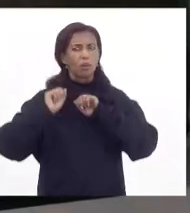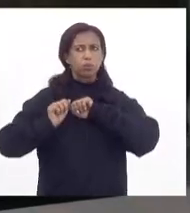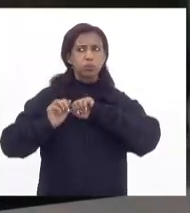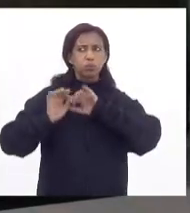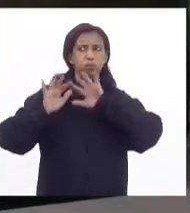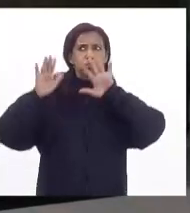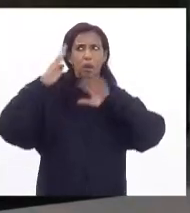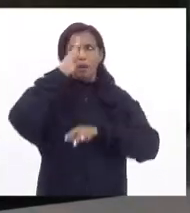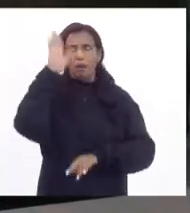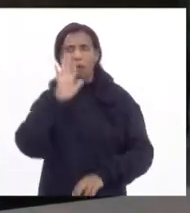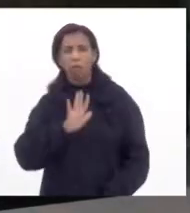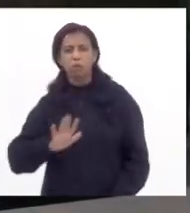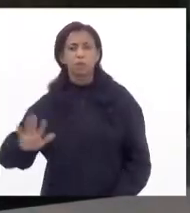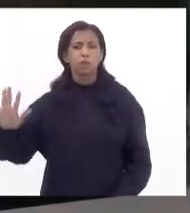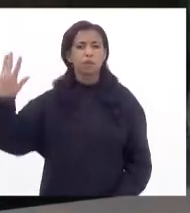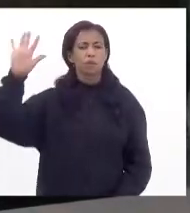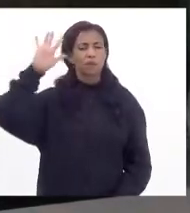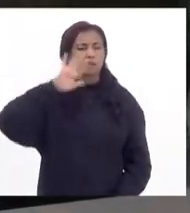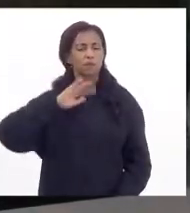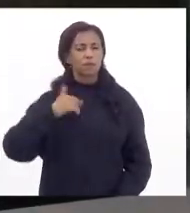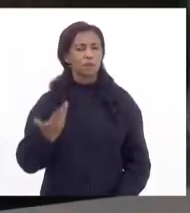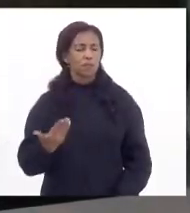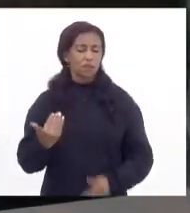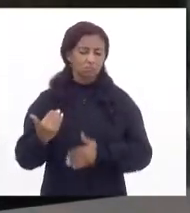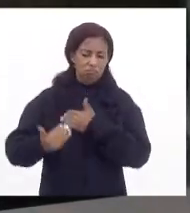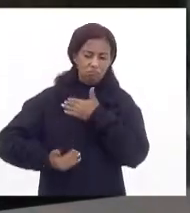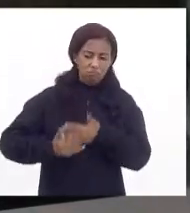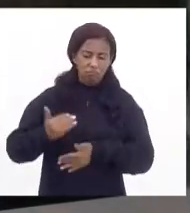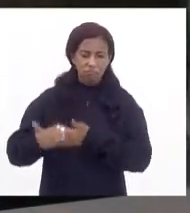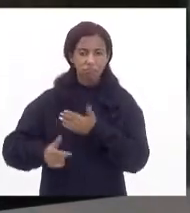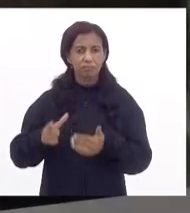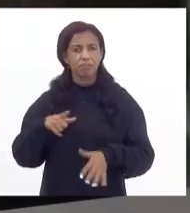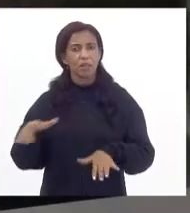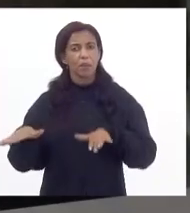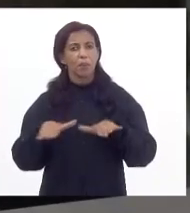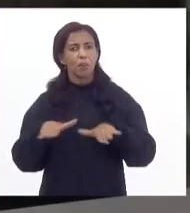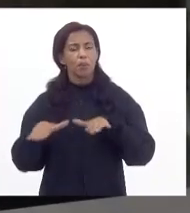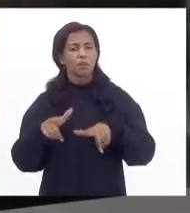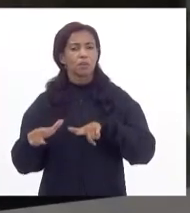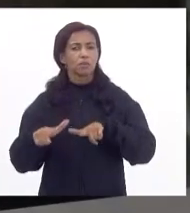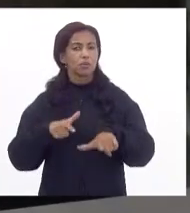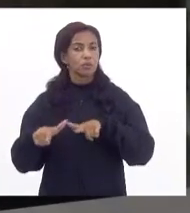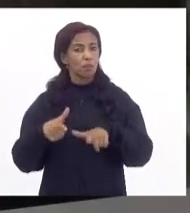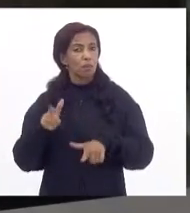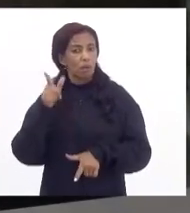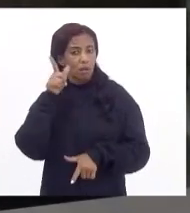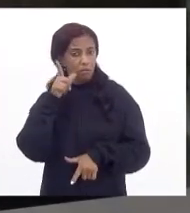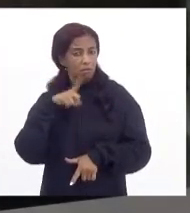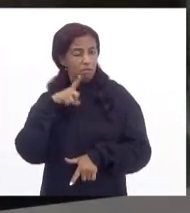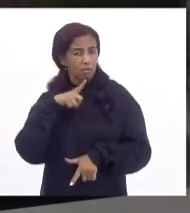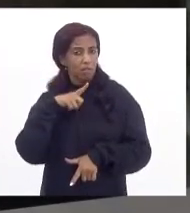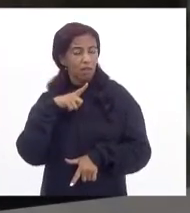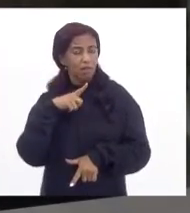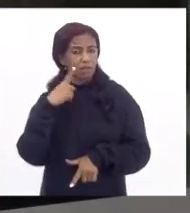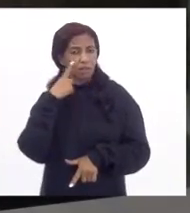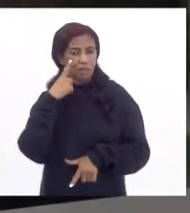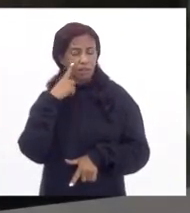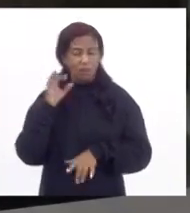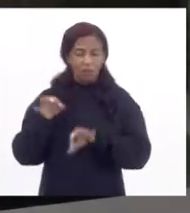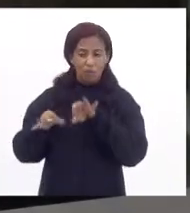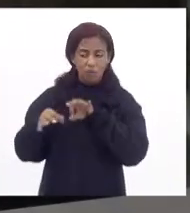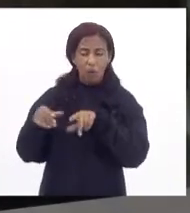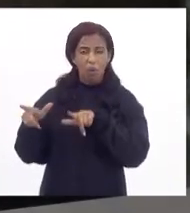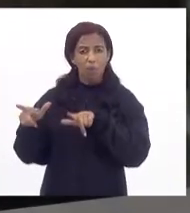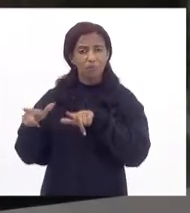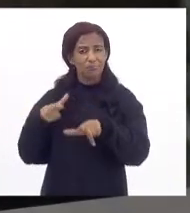Brasil todo. E, frequentemente, há mobilizações desses trabalhadores que tentam visibilizar as péssimas condições de